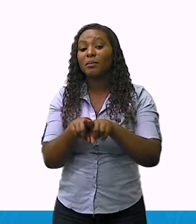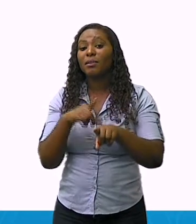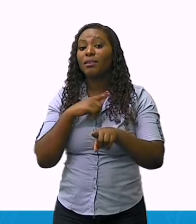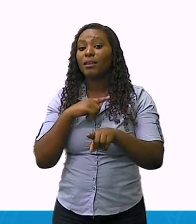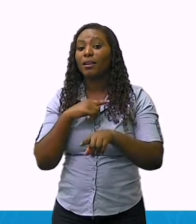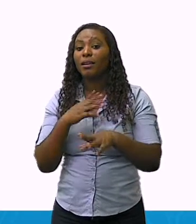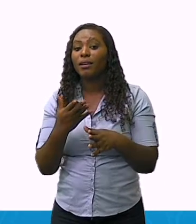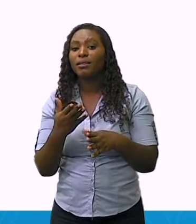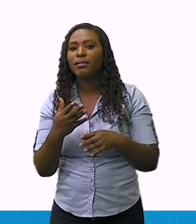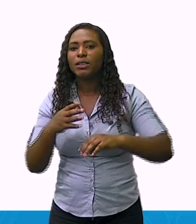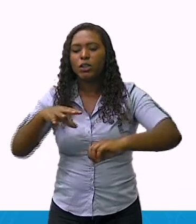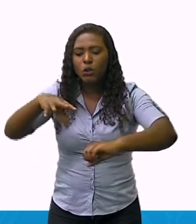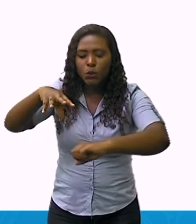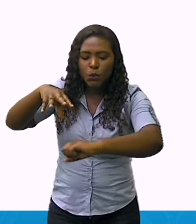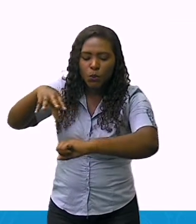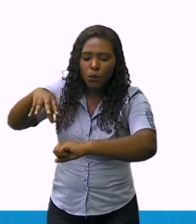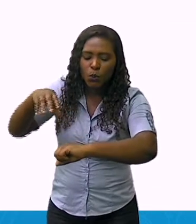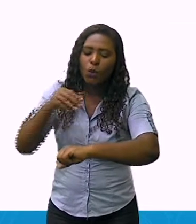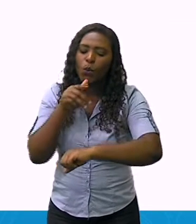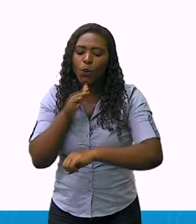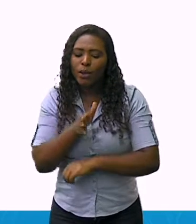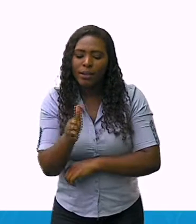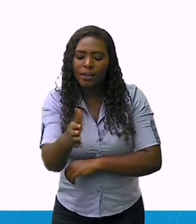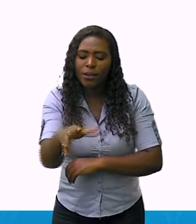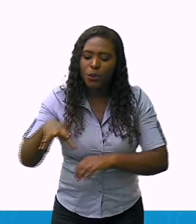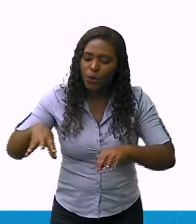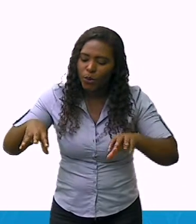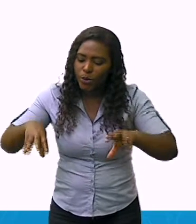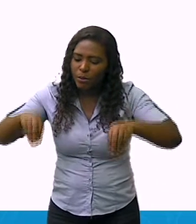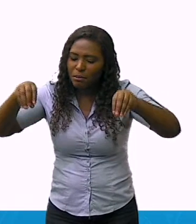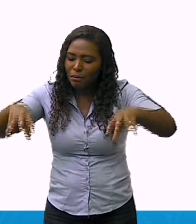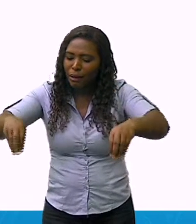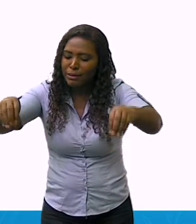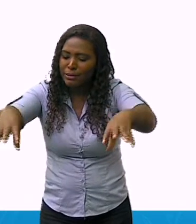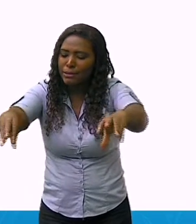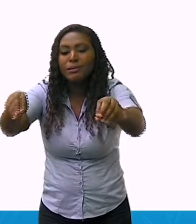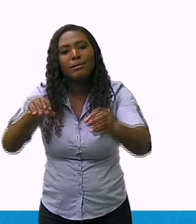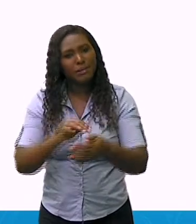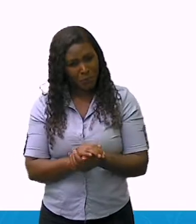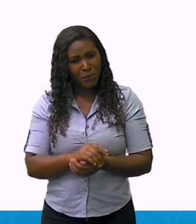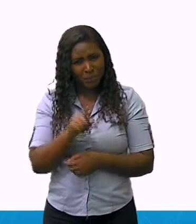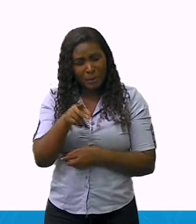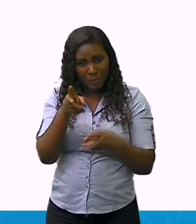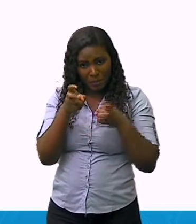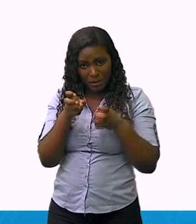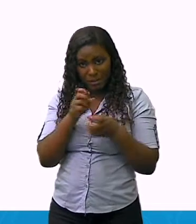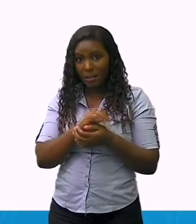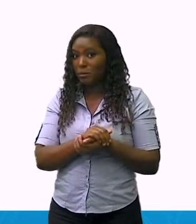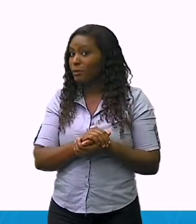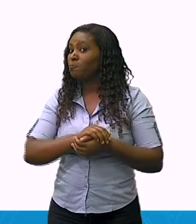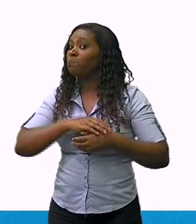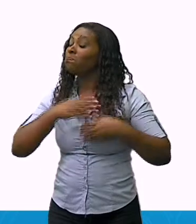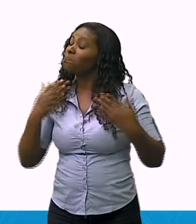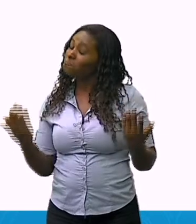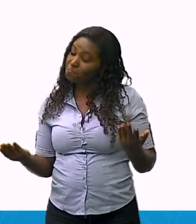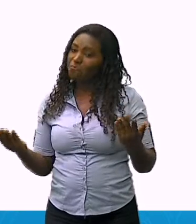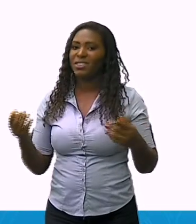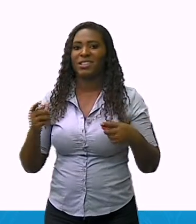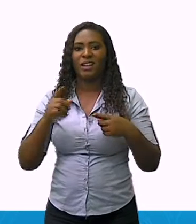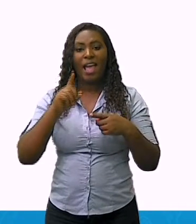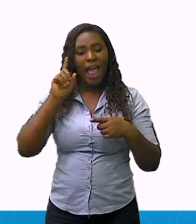presença da vegetação e do Rio Doce. Mas, e a paisagem cultural?